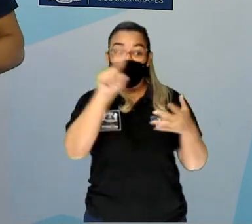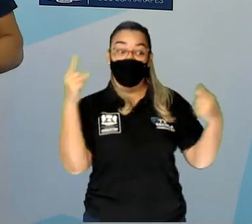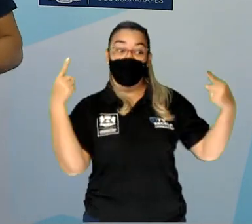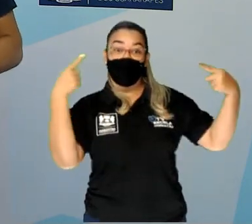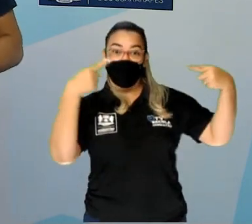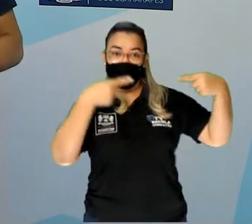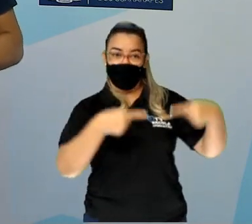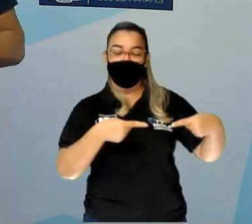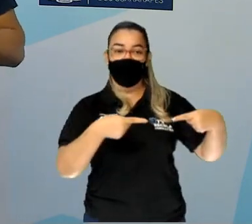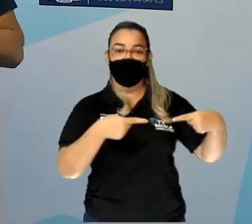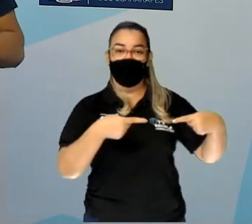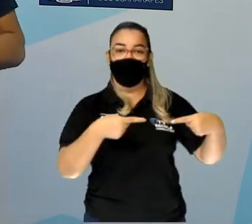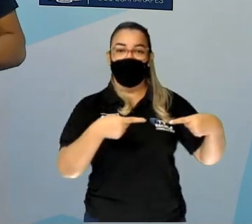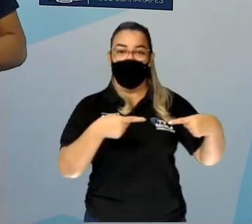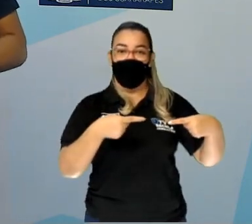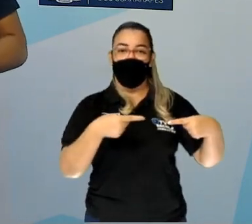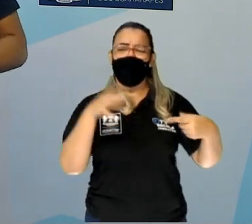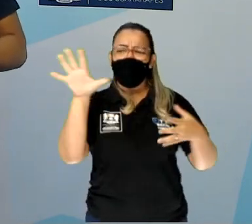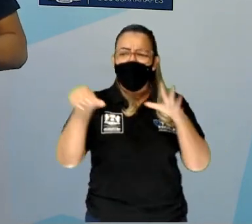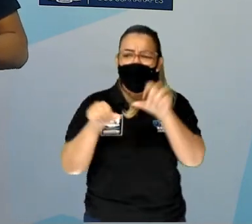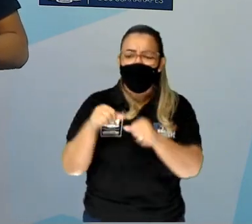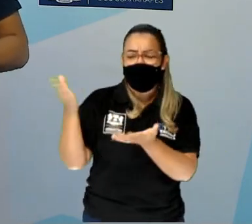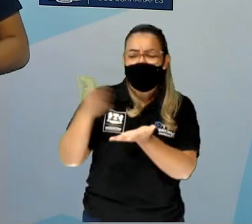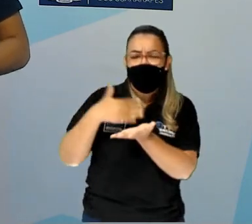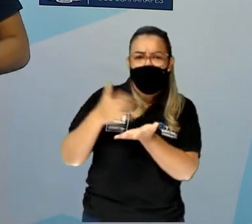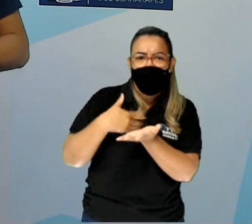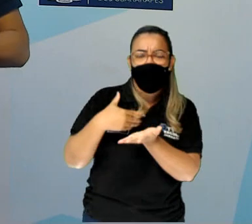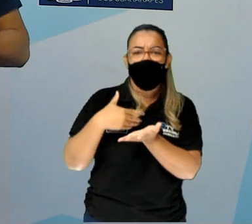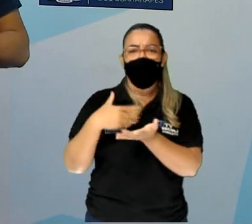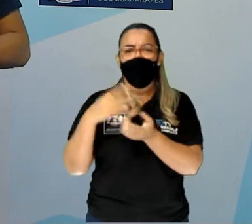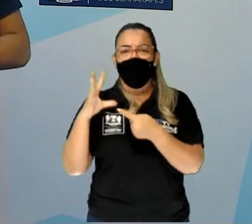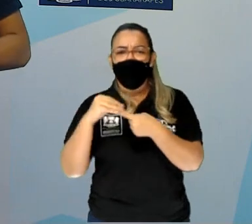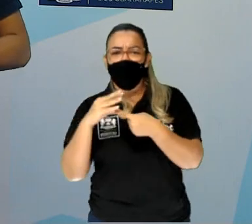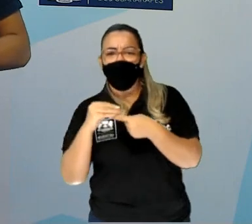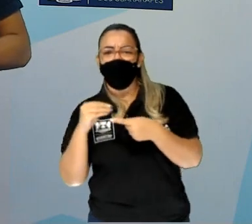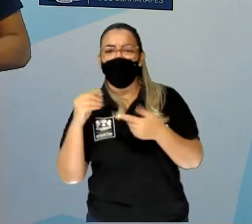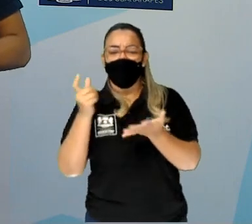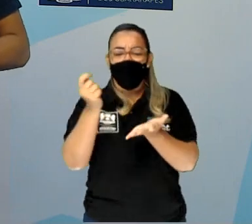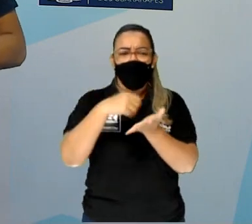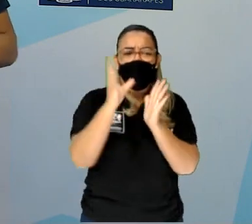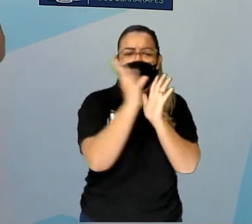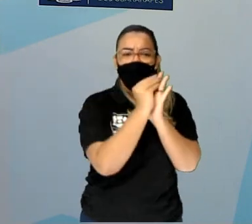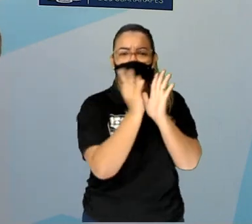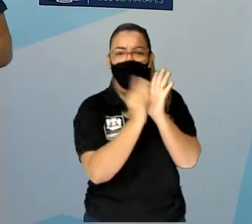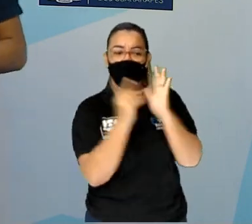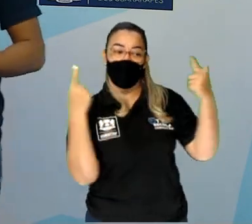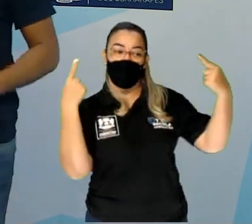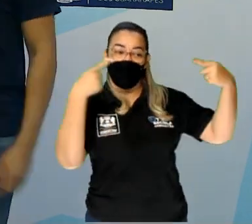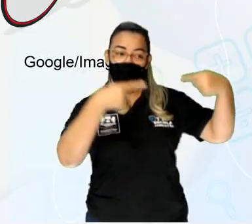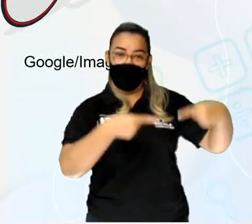de colocar em prática. Portanto, pegue o seu caderno e a sua caneta e faça a anotação do desafio.